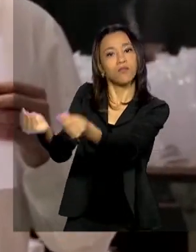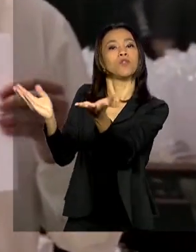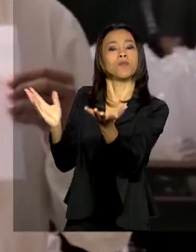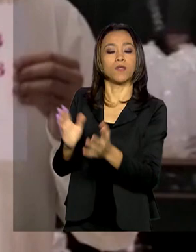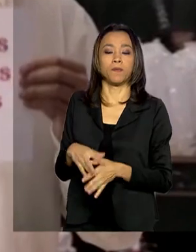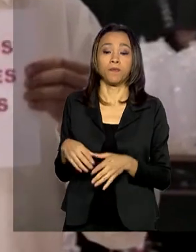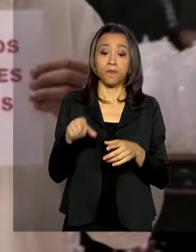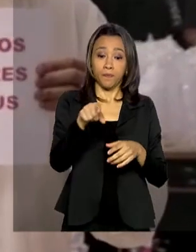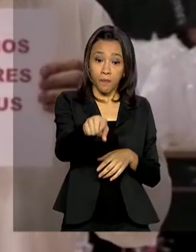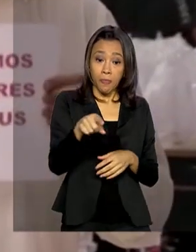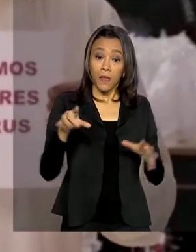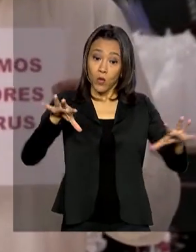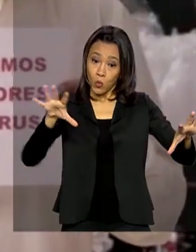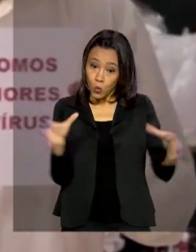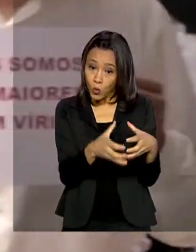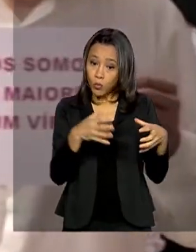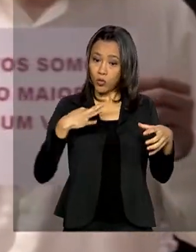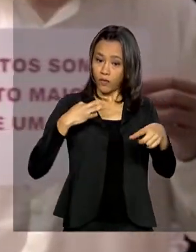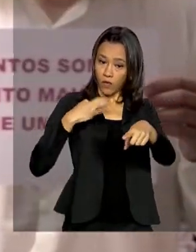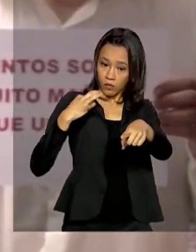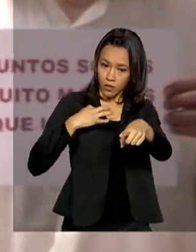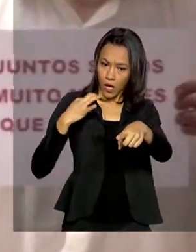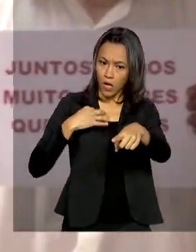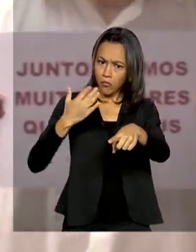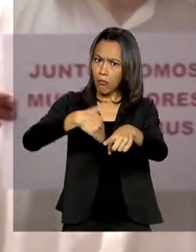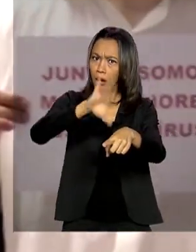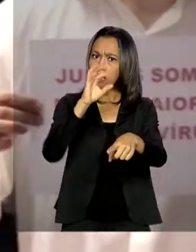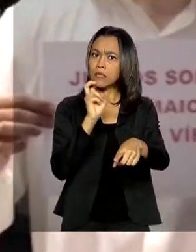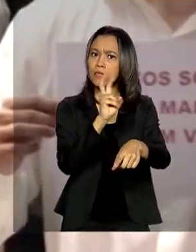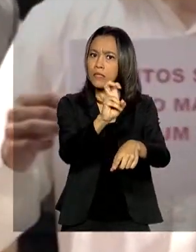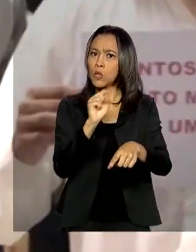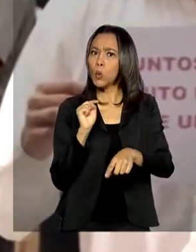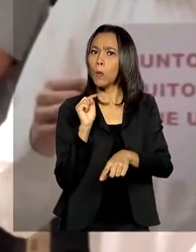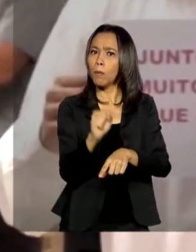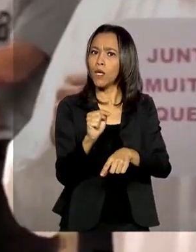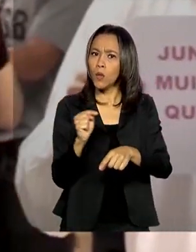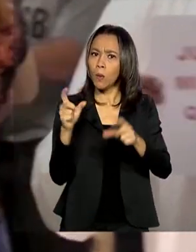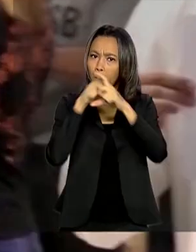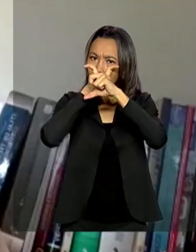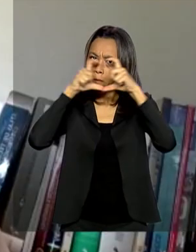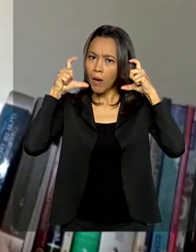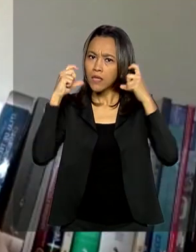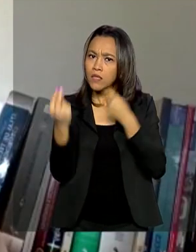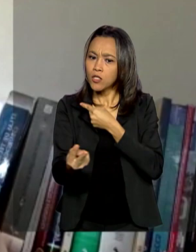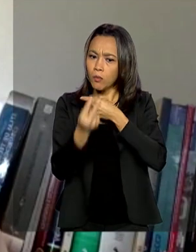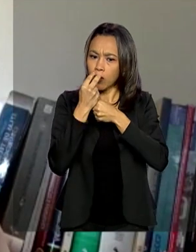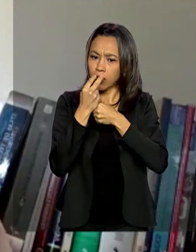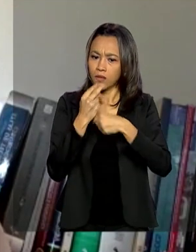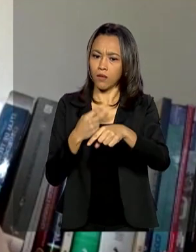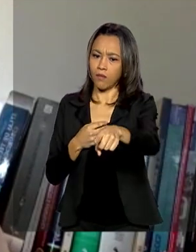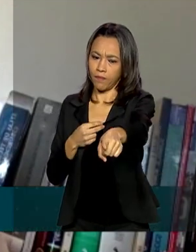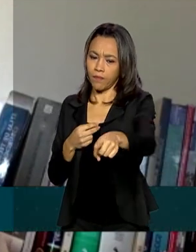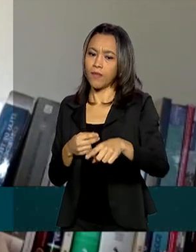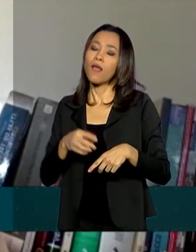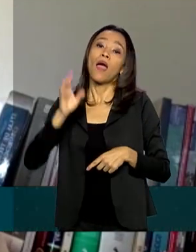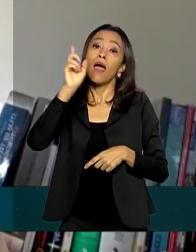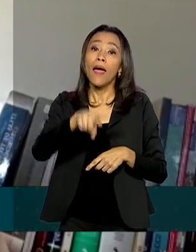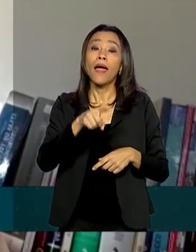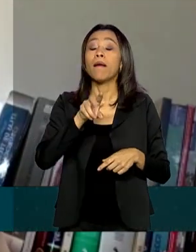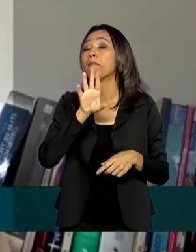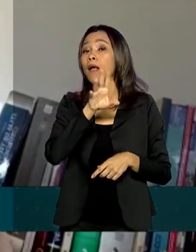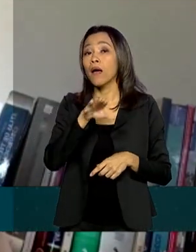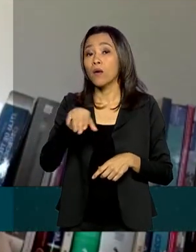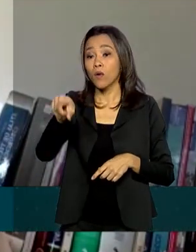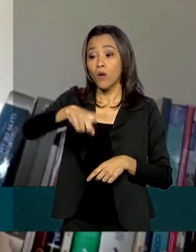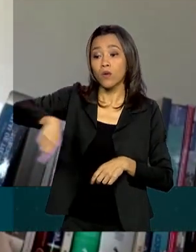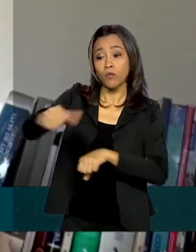Brasília Maior que o Covid produziu mais de 5 mil máscaras de proteção facial. Ela é para o uso de profissionais de